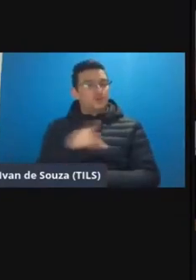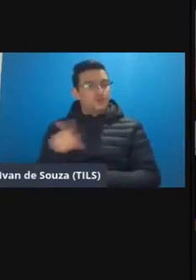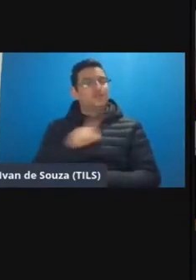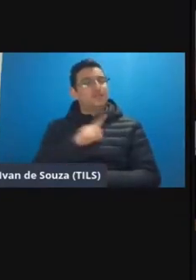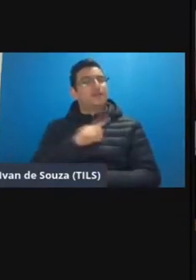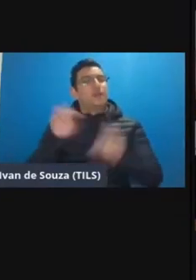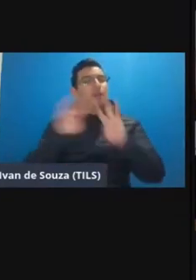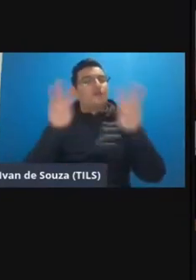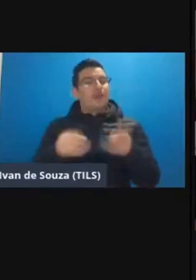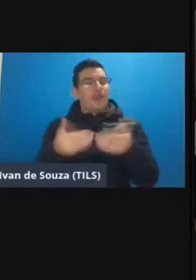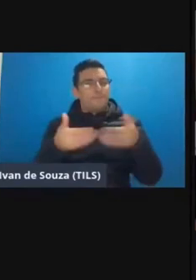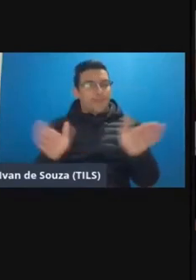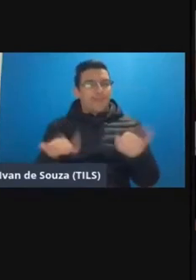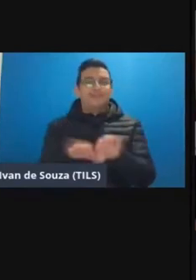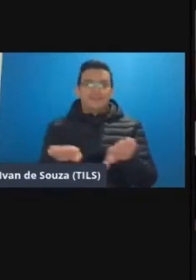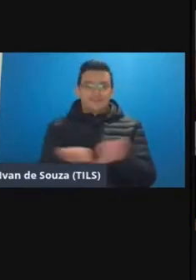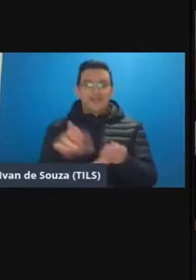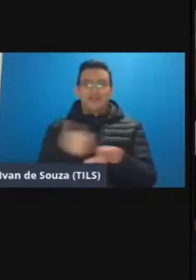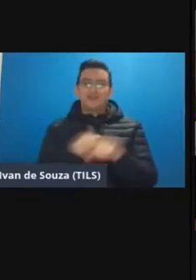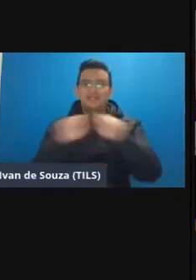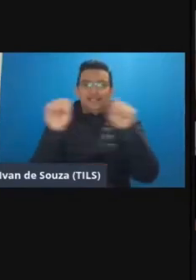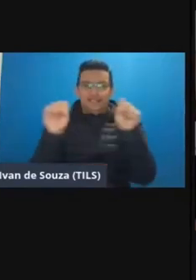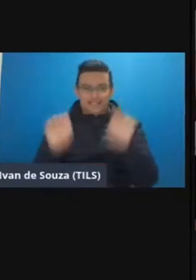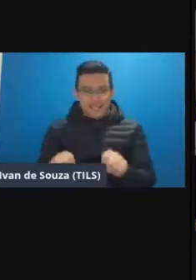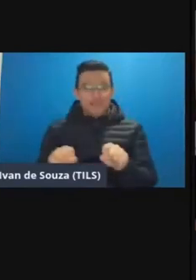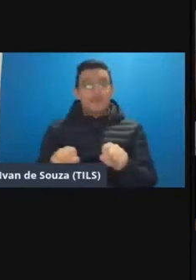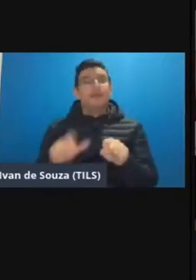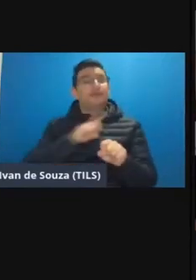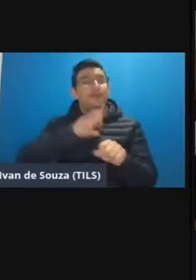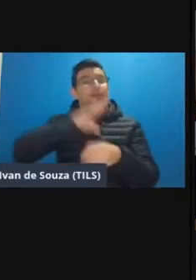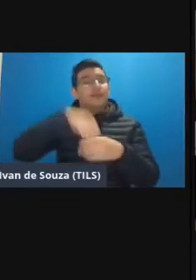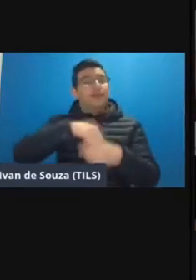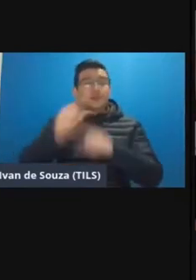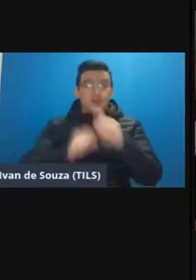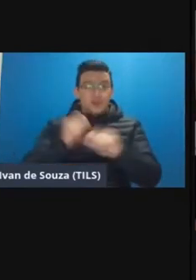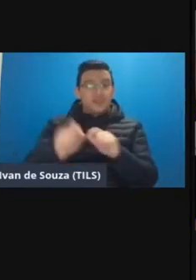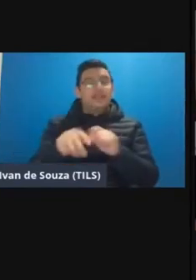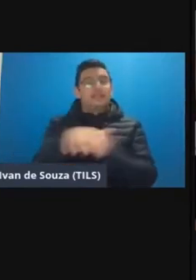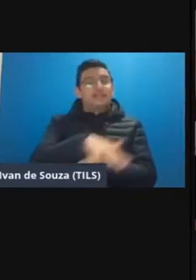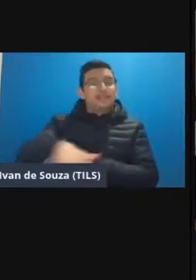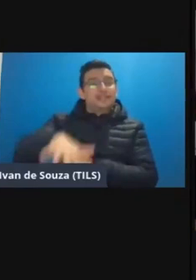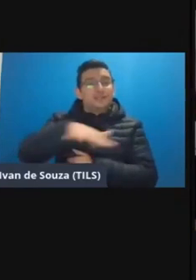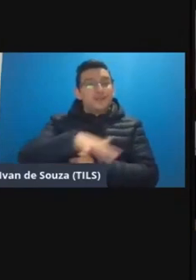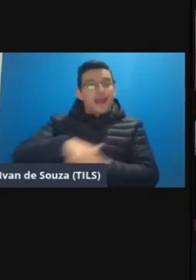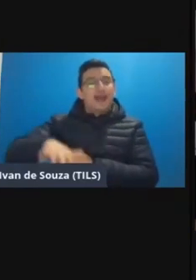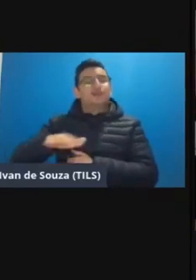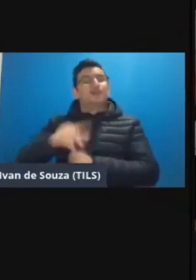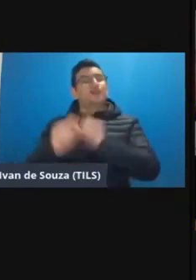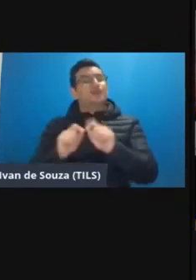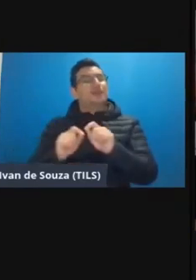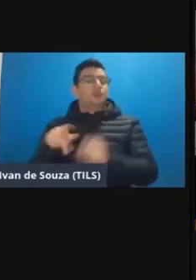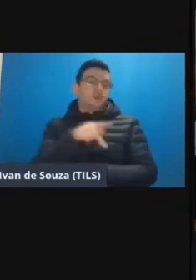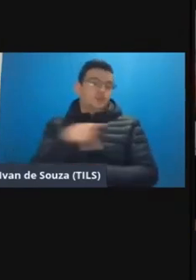temos ali a UFR aberta que é também a nossa plataforma e que conta ali com a com esse espaço para que os